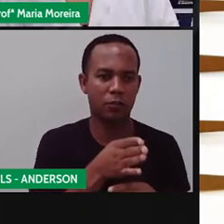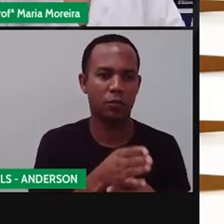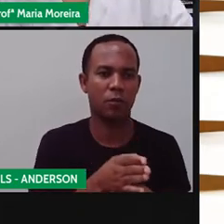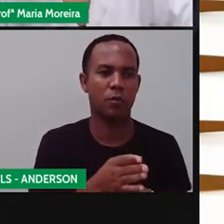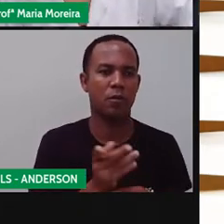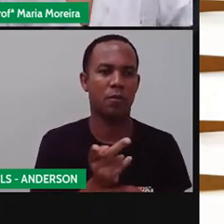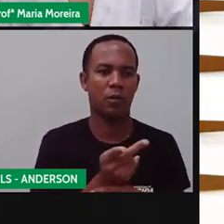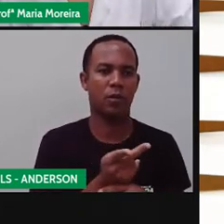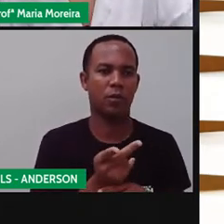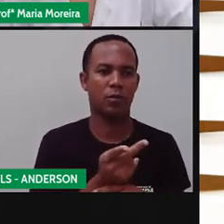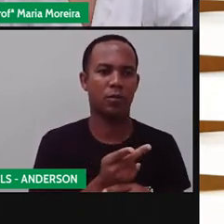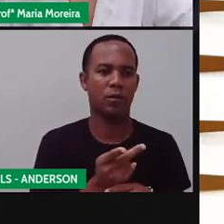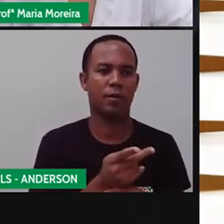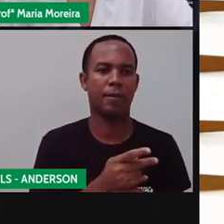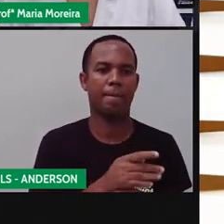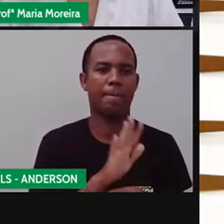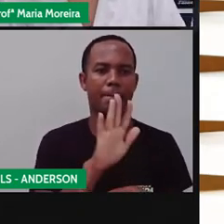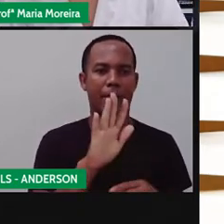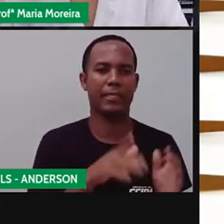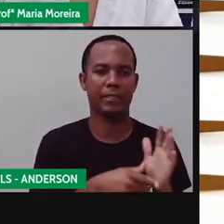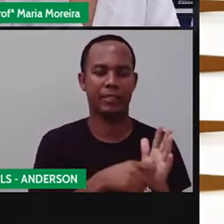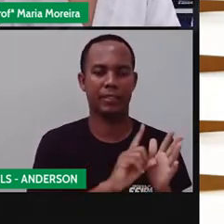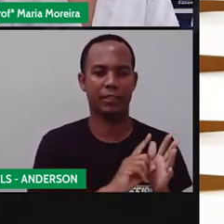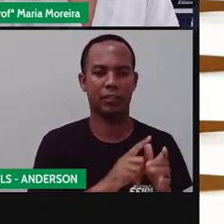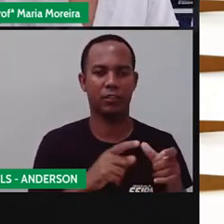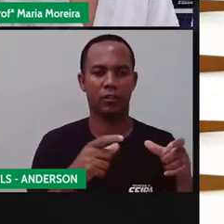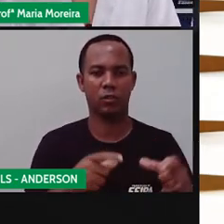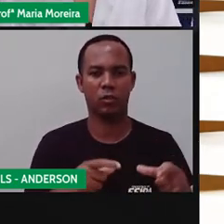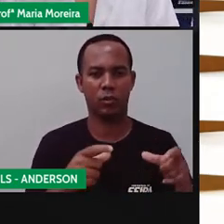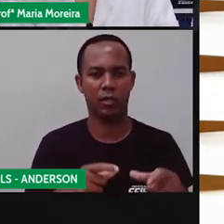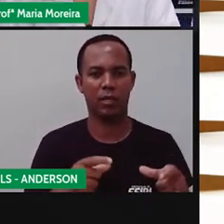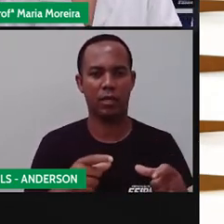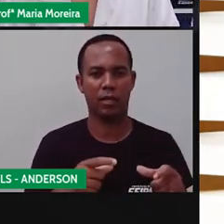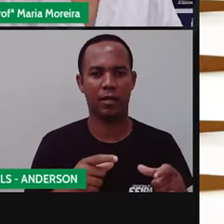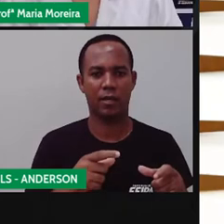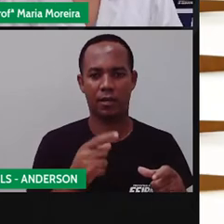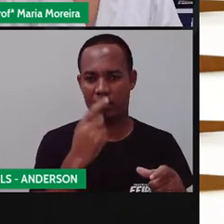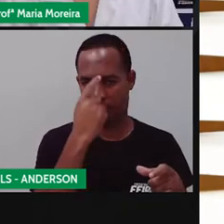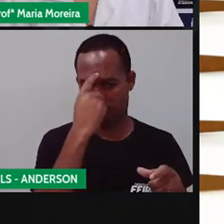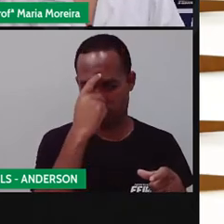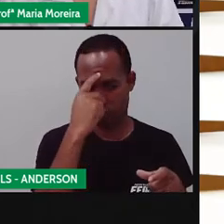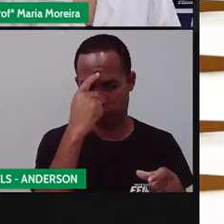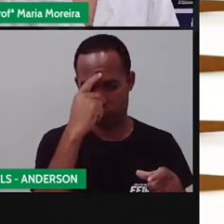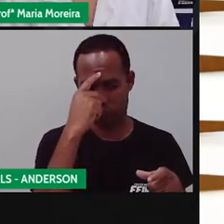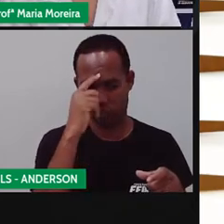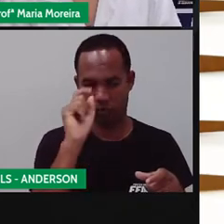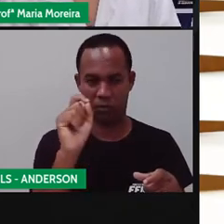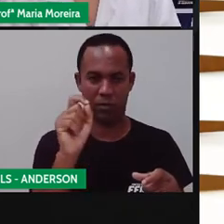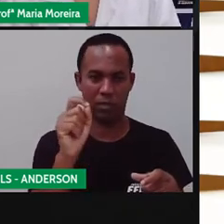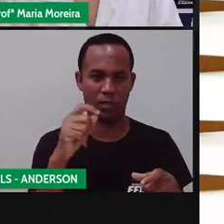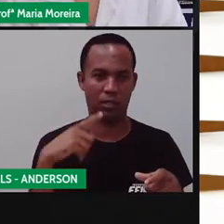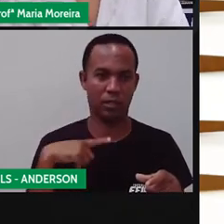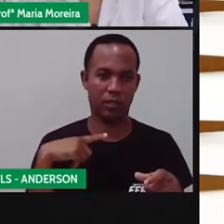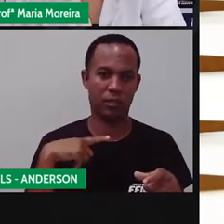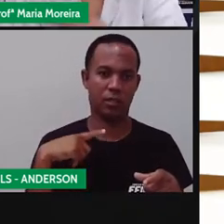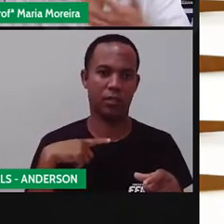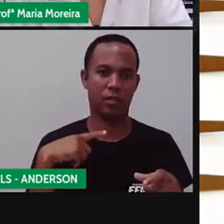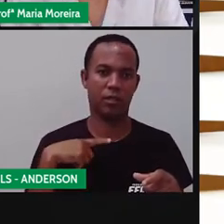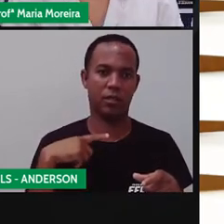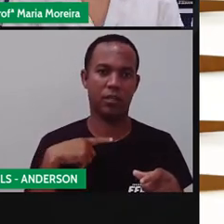Porque as Índias tinham o quê? Especiarias. Que eram esses temperos. Porque a África é um continente, na verdade,